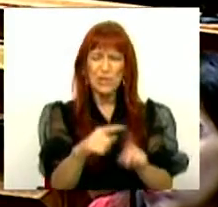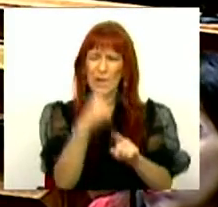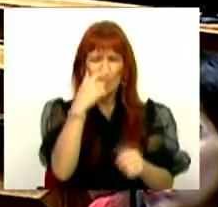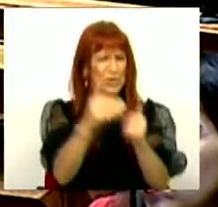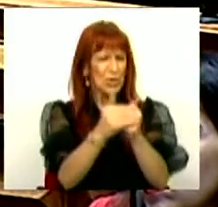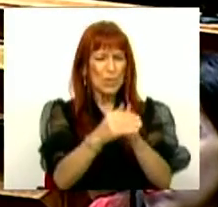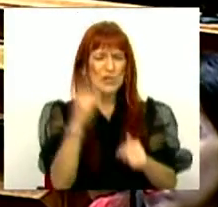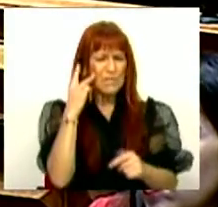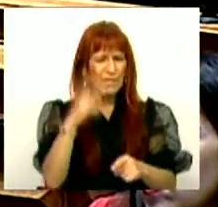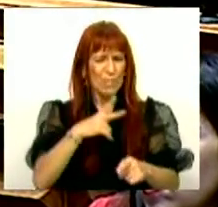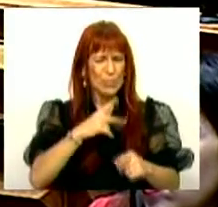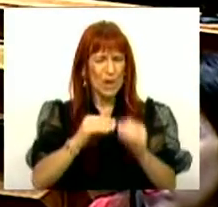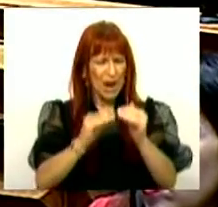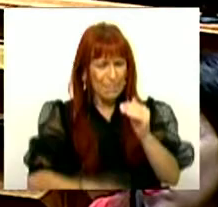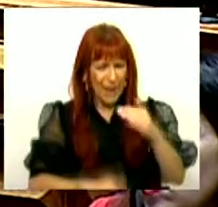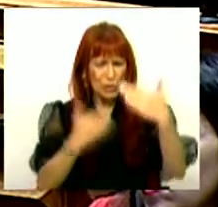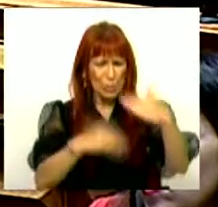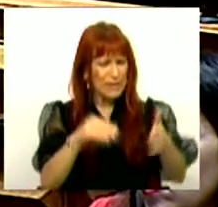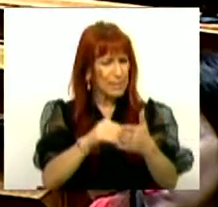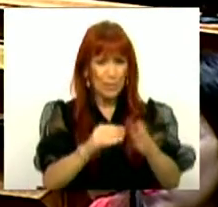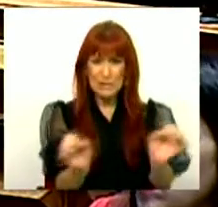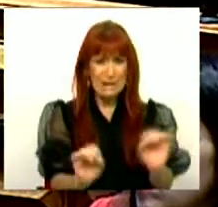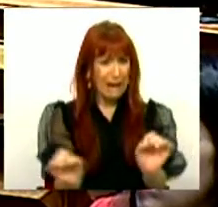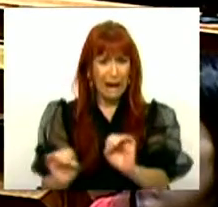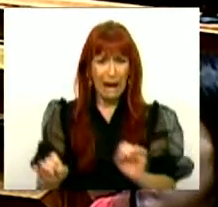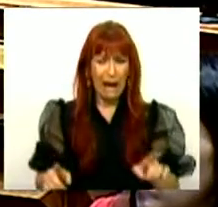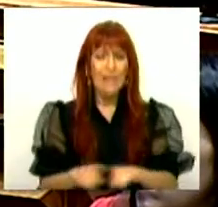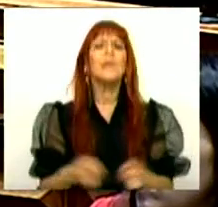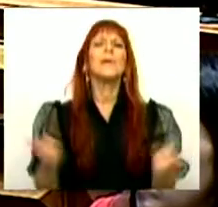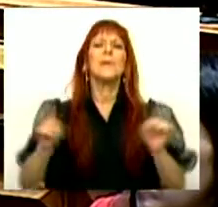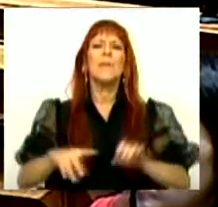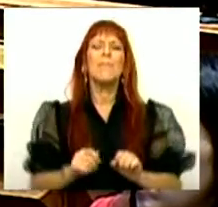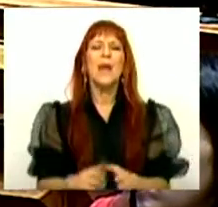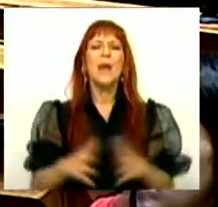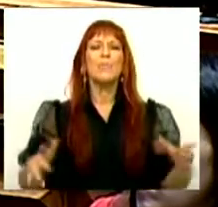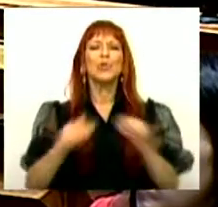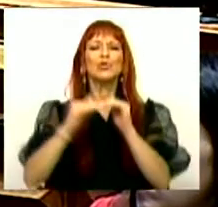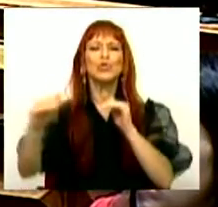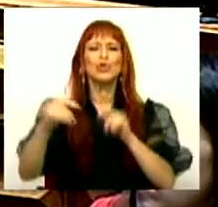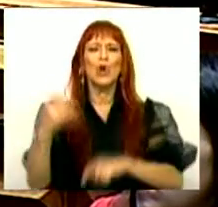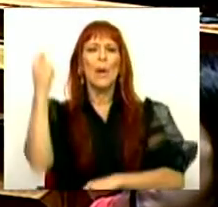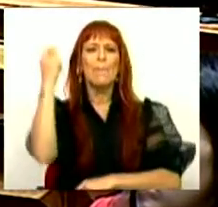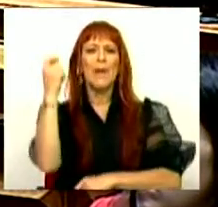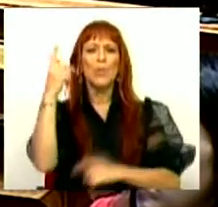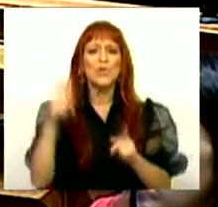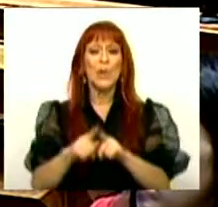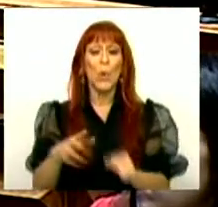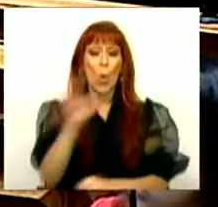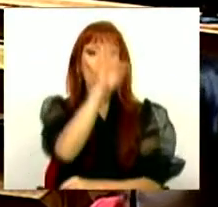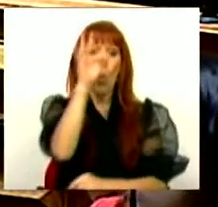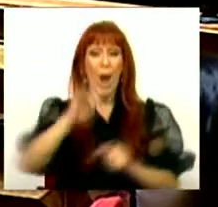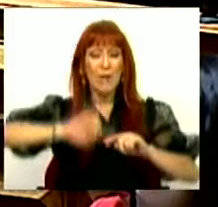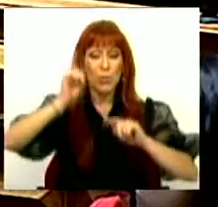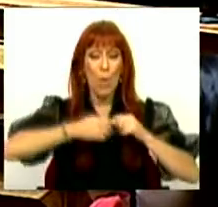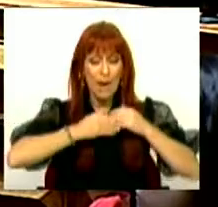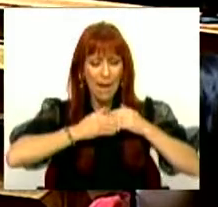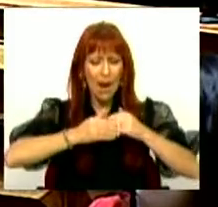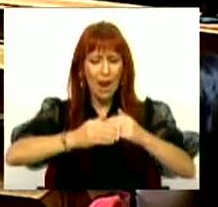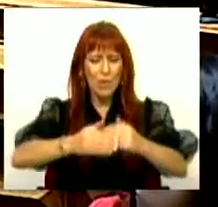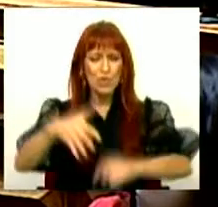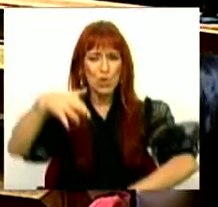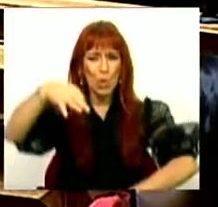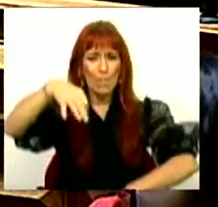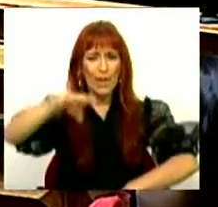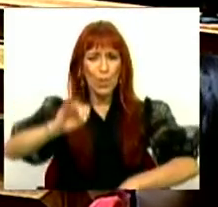idoso que vive em Portugal abaixo do limite da pobreza. Como também o aumento extraordinário das pensões. Pelo quarto ano consecutivo, o